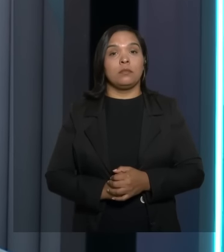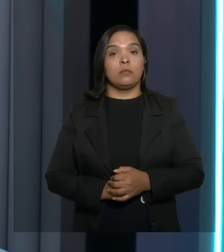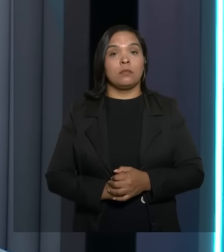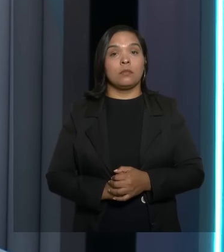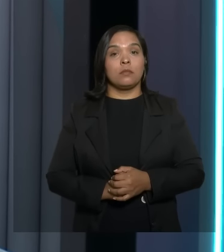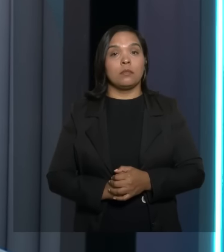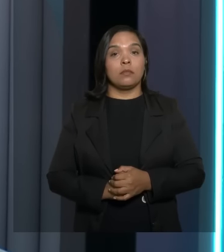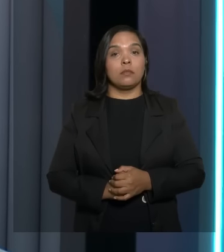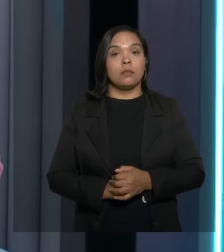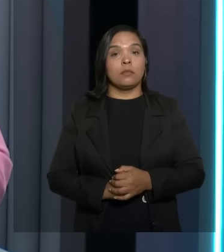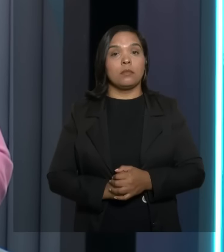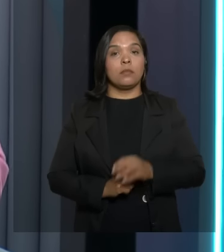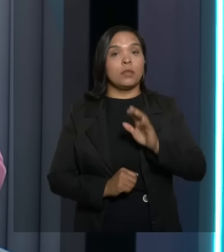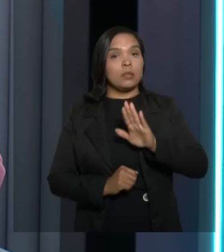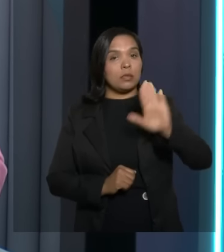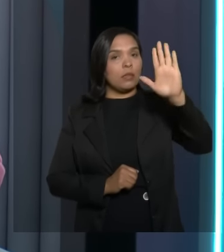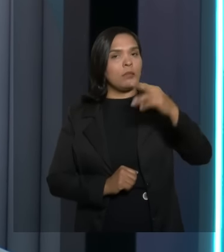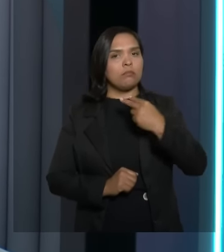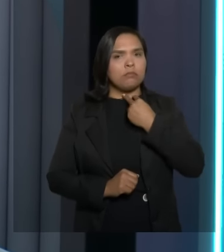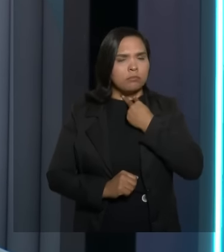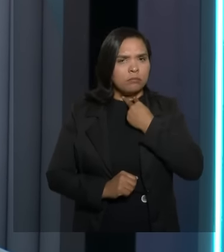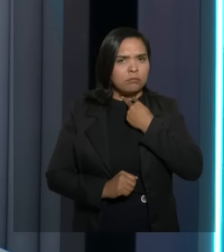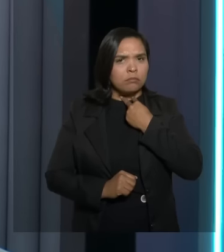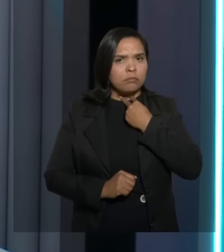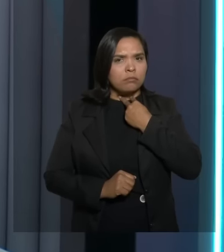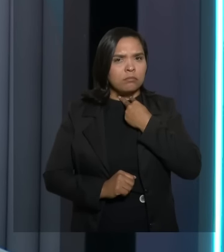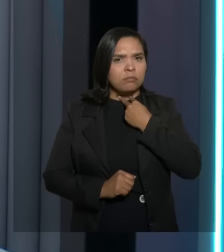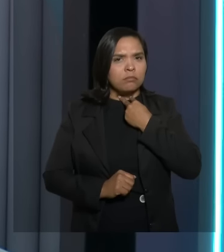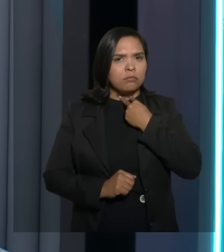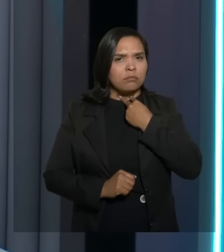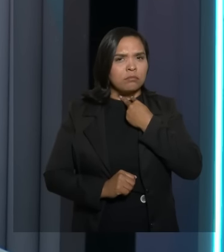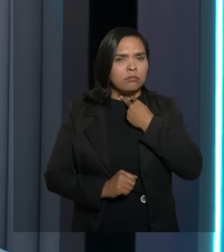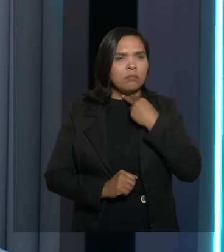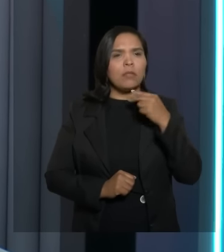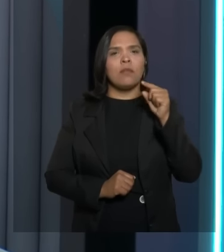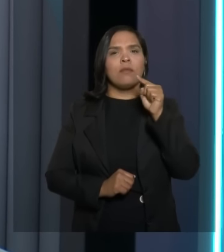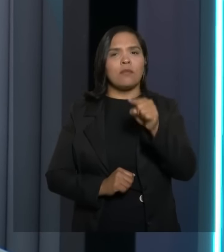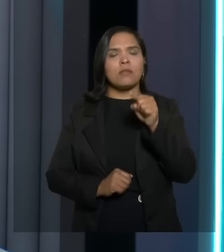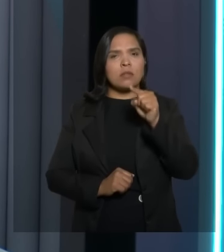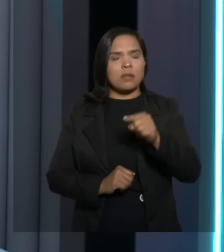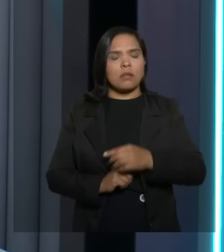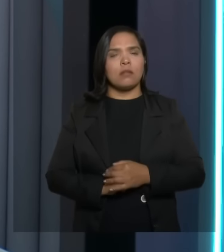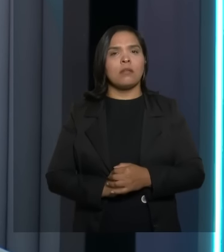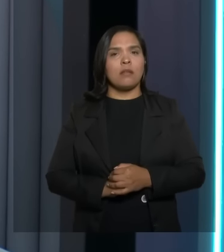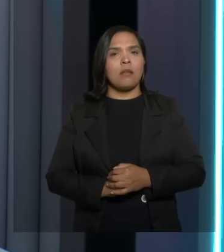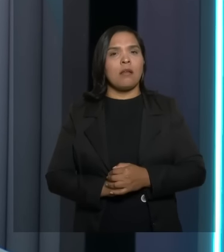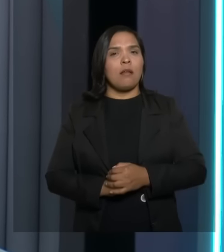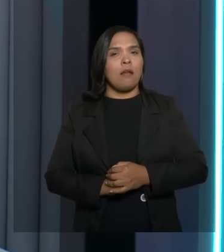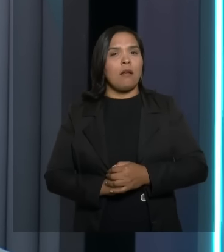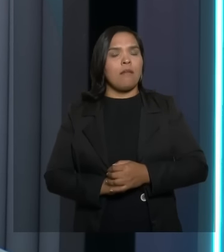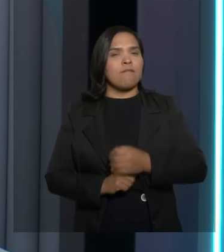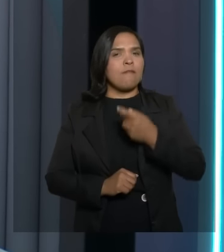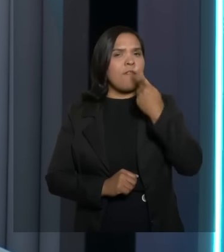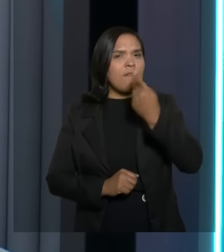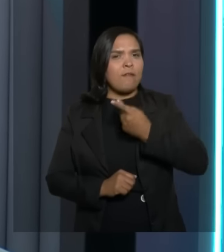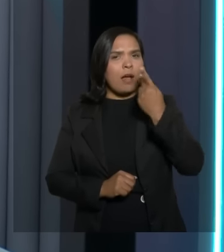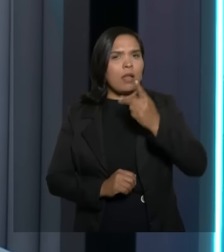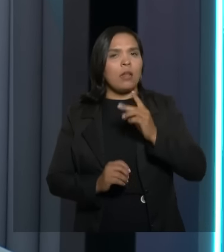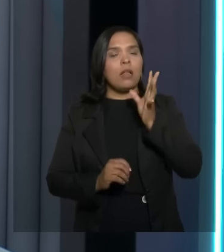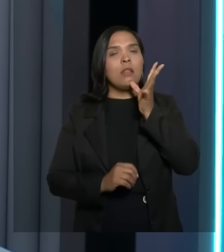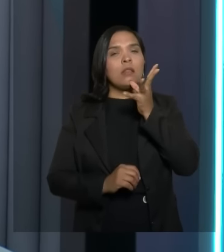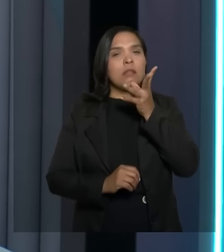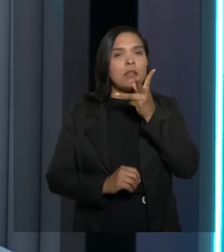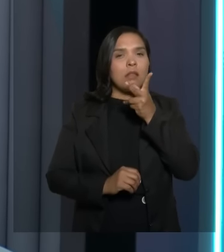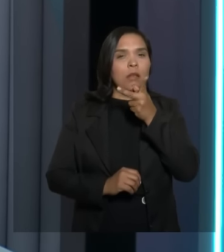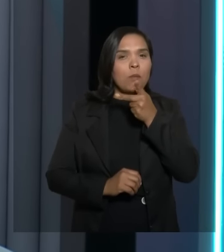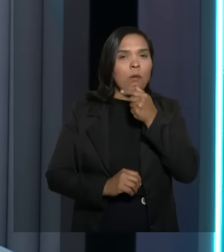Candidata ineregível, vossa senhoria fala de uma demora na construção